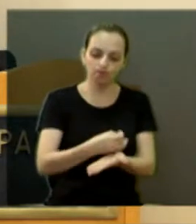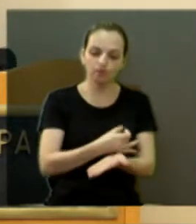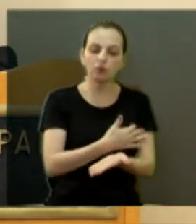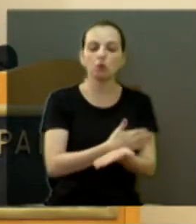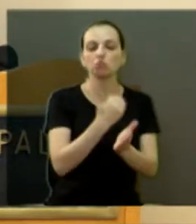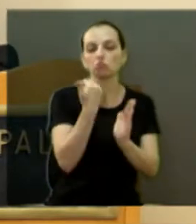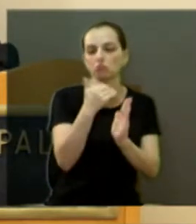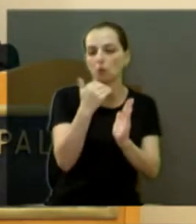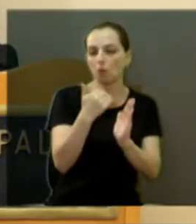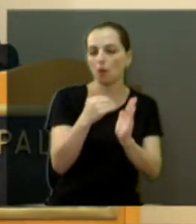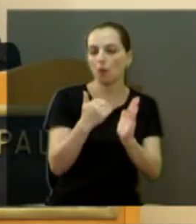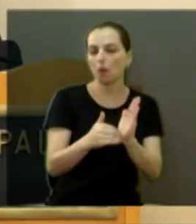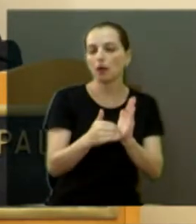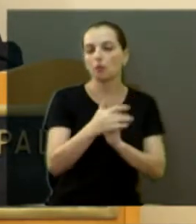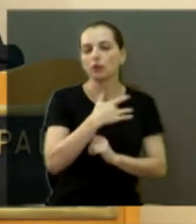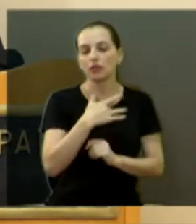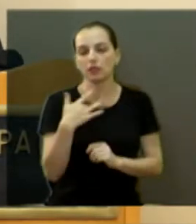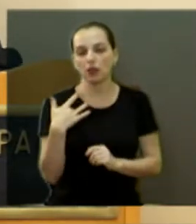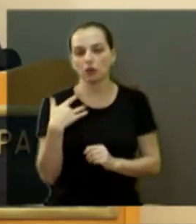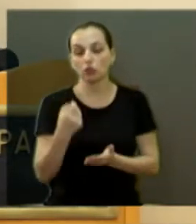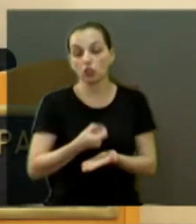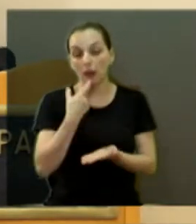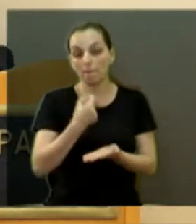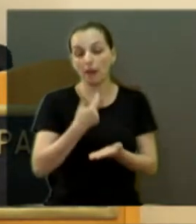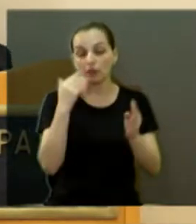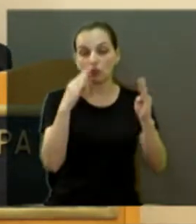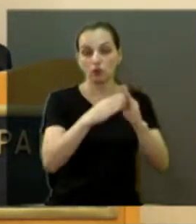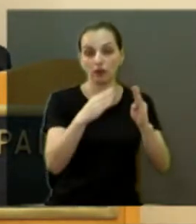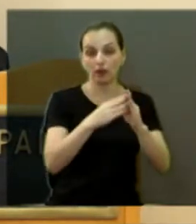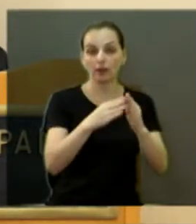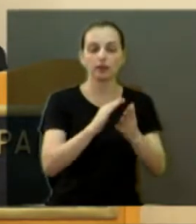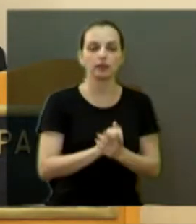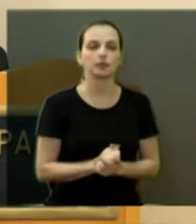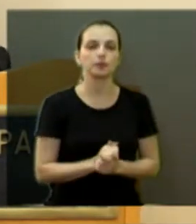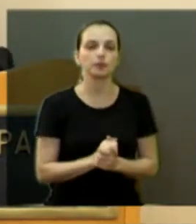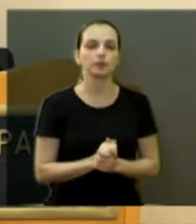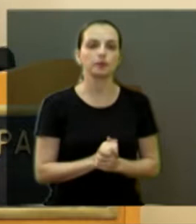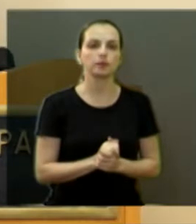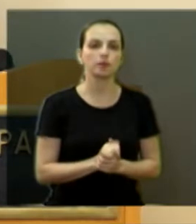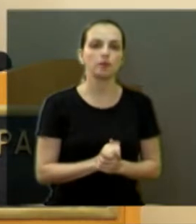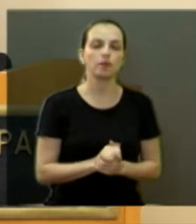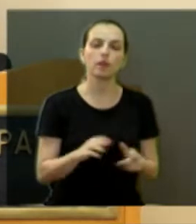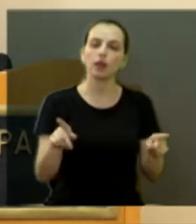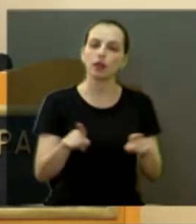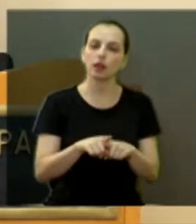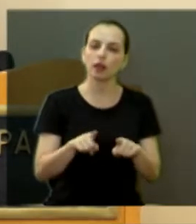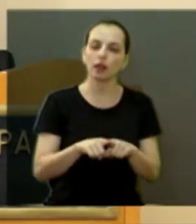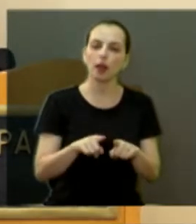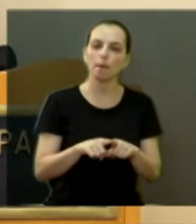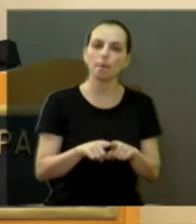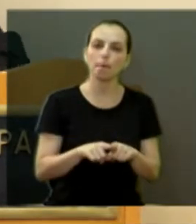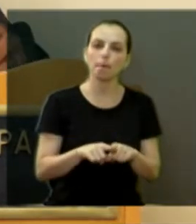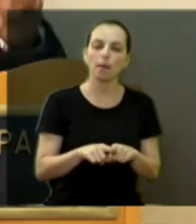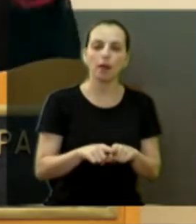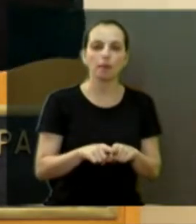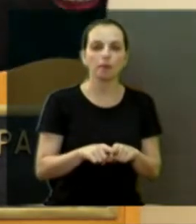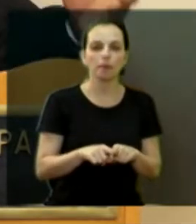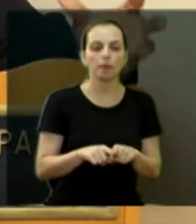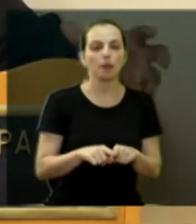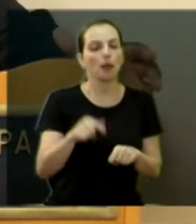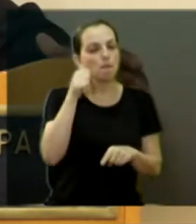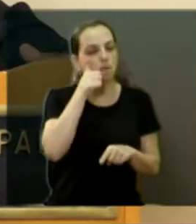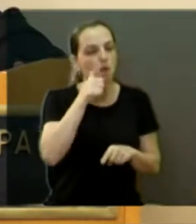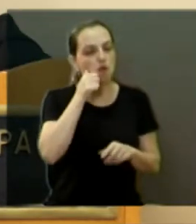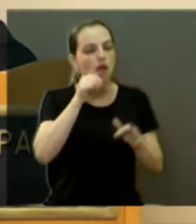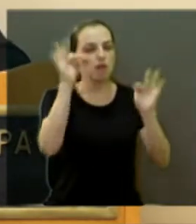esse programa. Quero também aqui desejar um feliz Dia das Mulheres, dia 8. Parabenizar todas